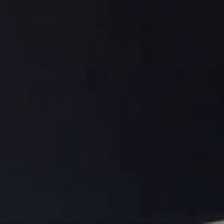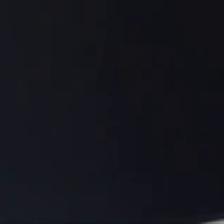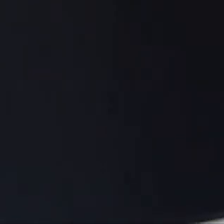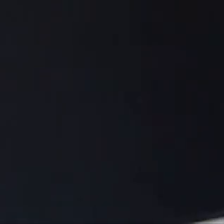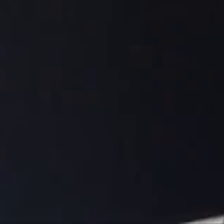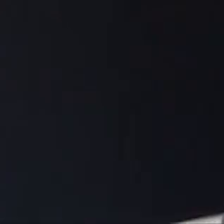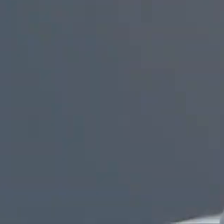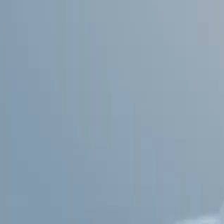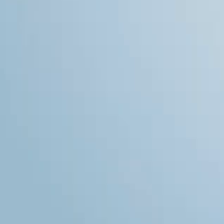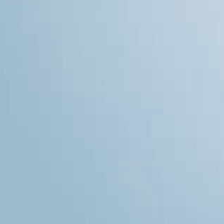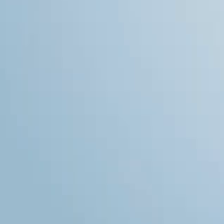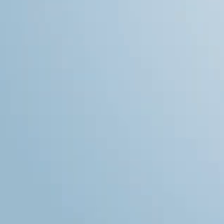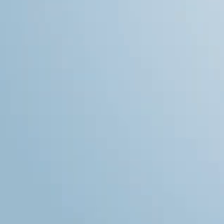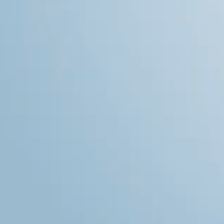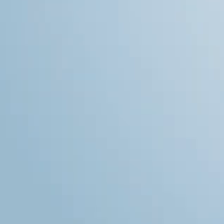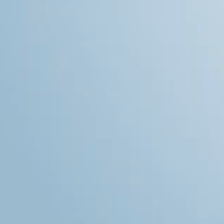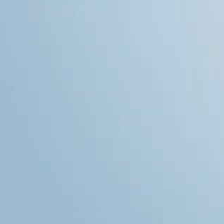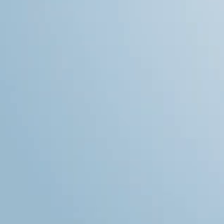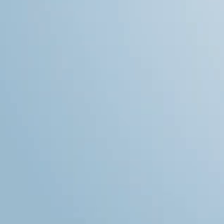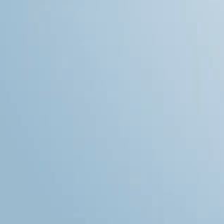ao vivo as suas questões. Per dar, opções! Per F